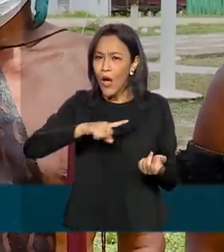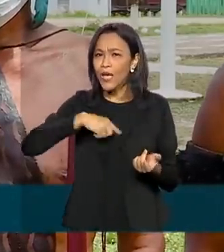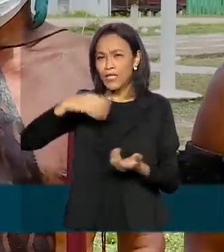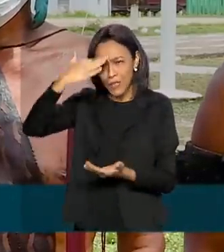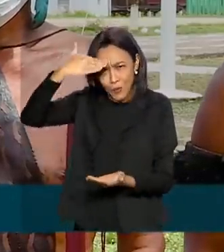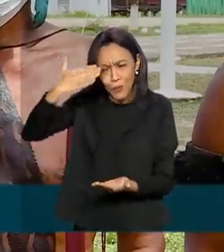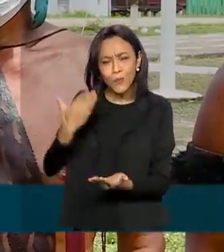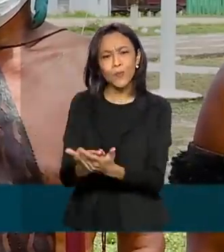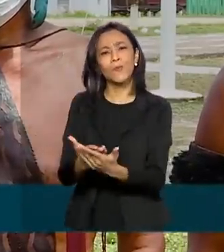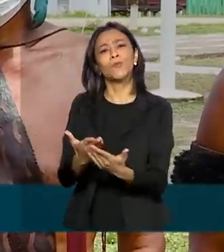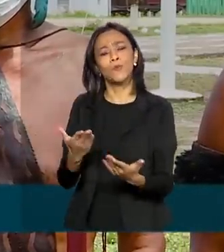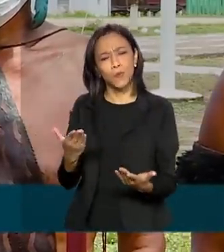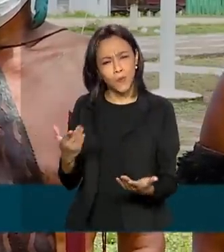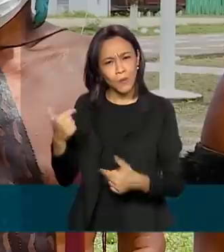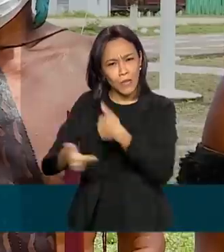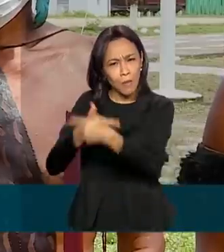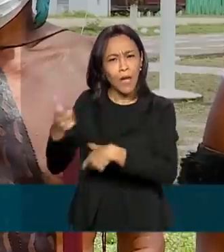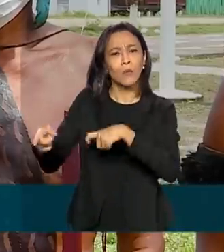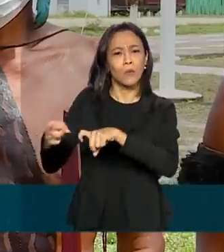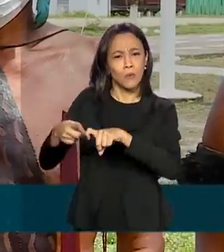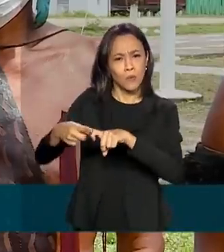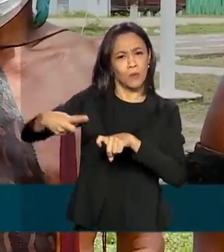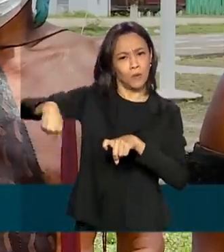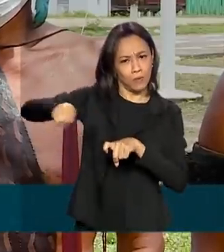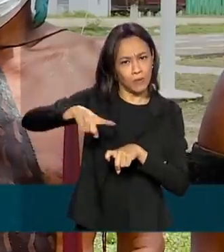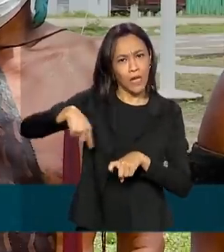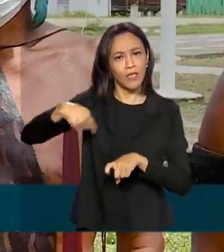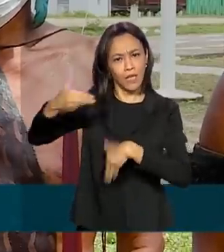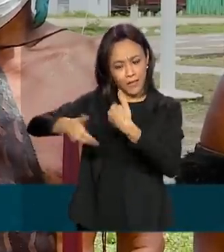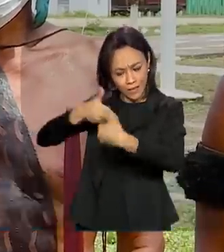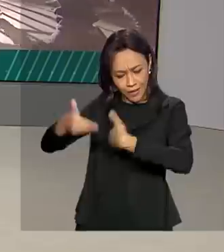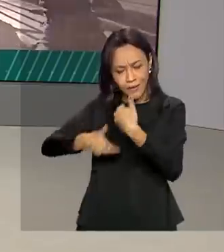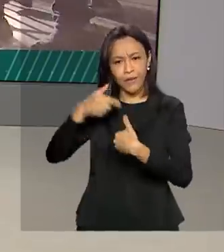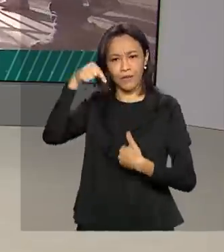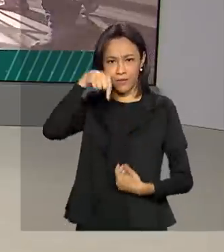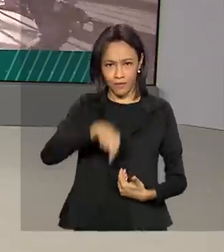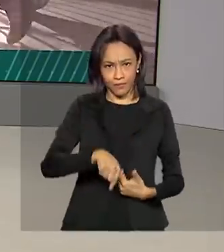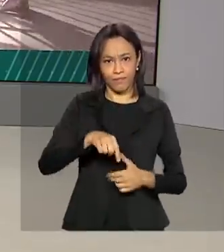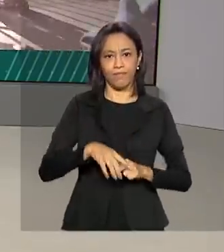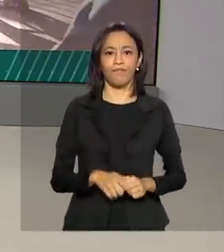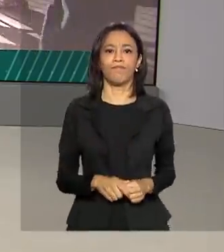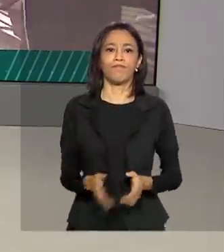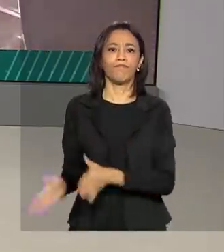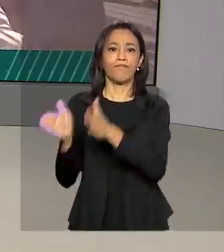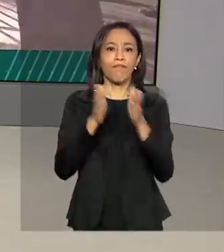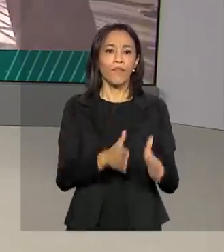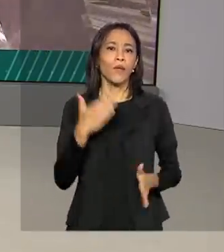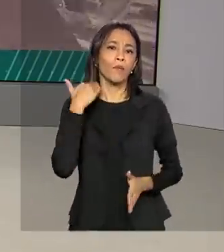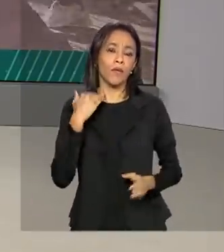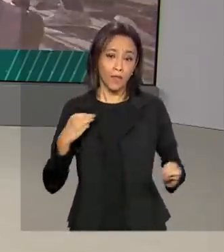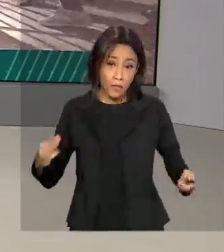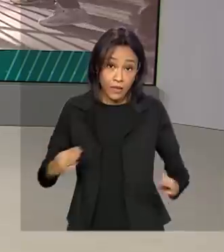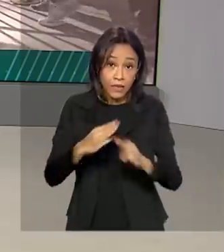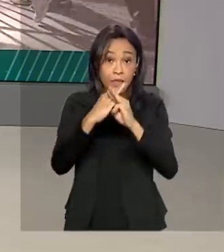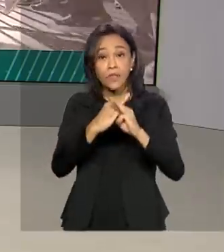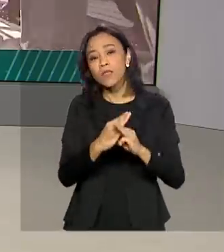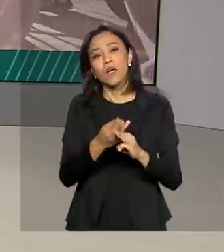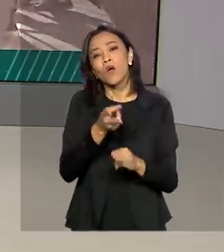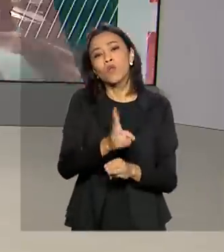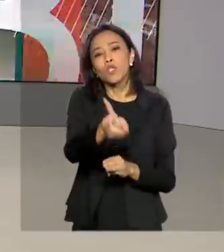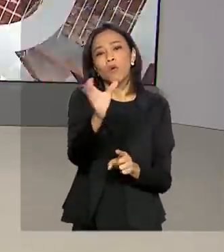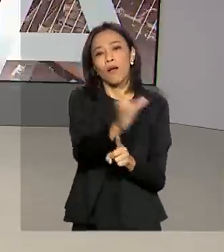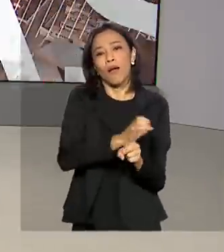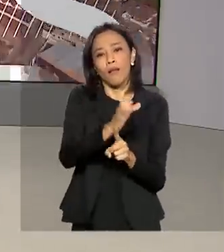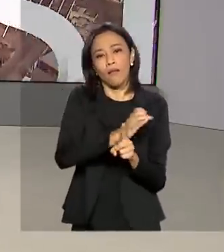no trabalho dos médicos que estão atendendo a gente aqui. A Caixa Econômica Federal segue com o